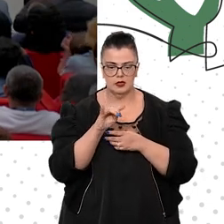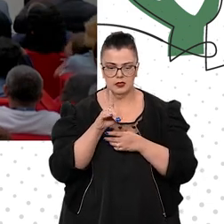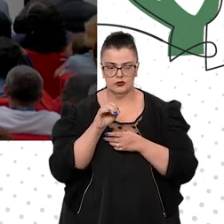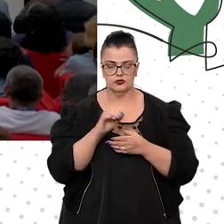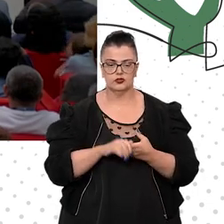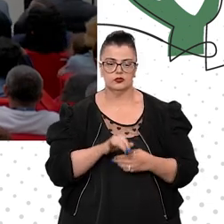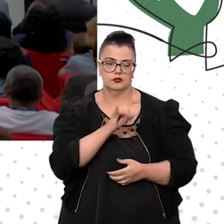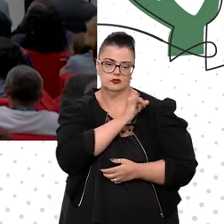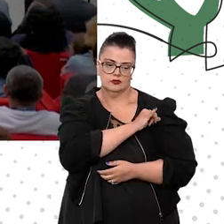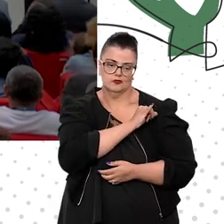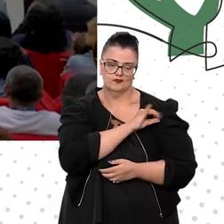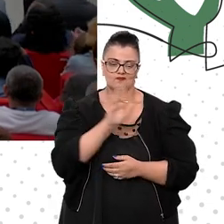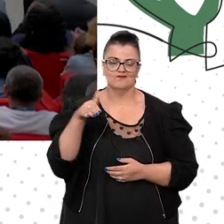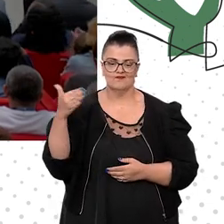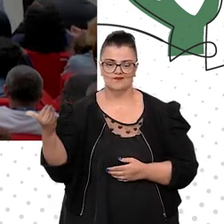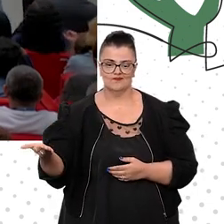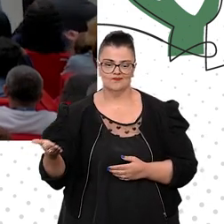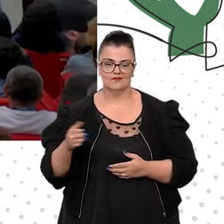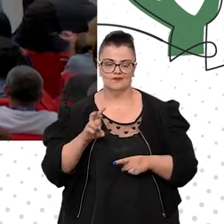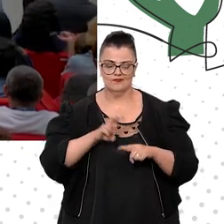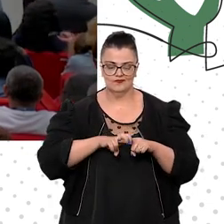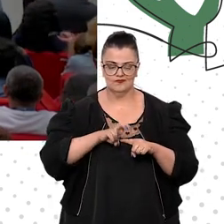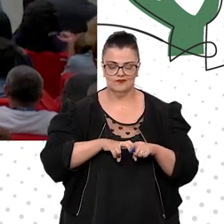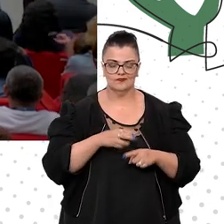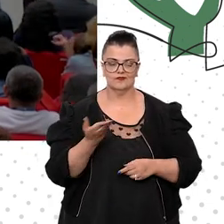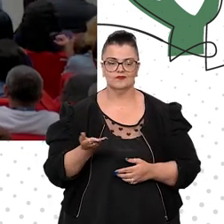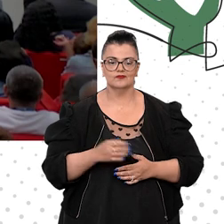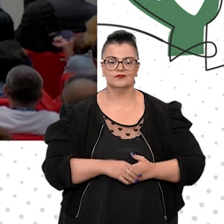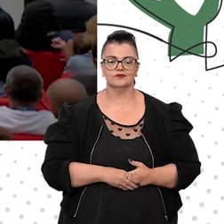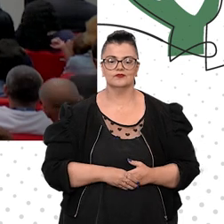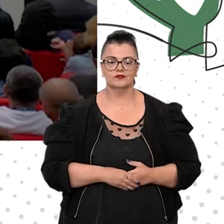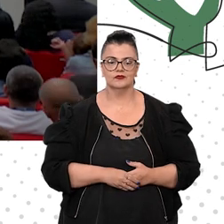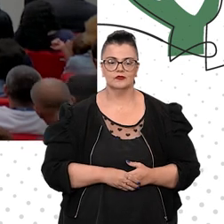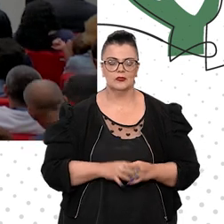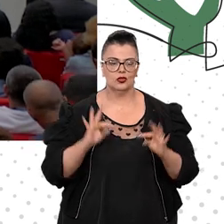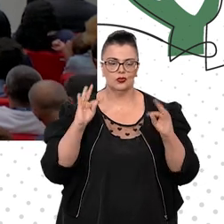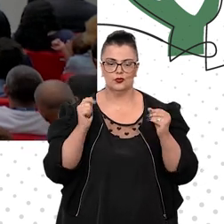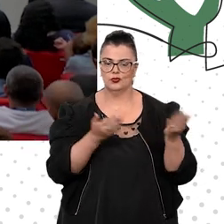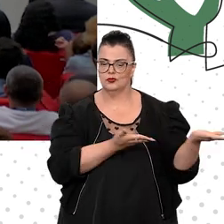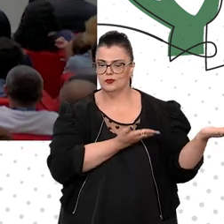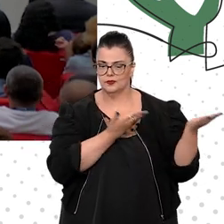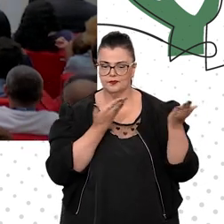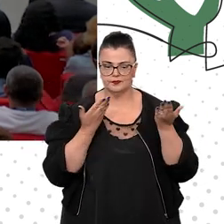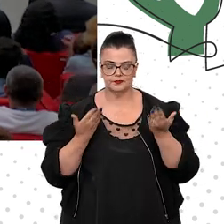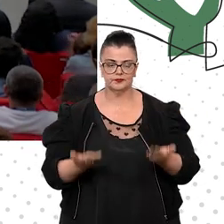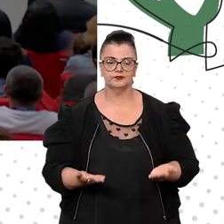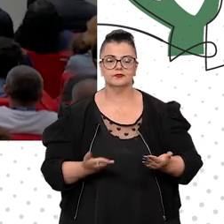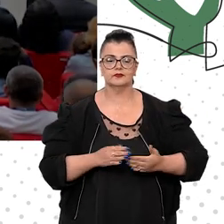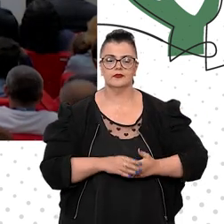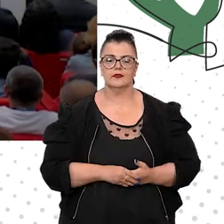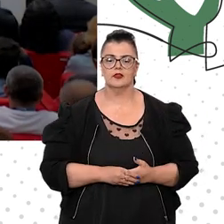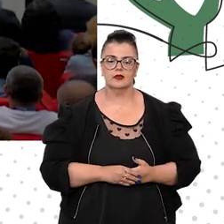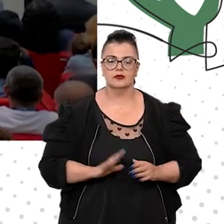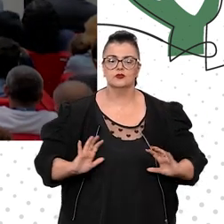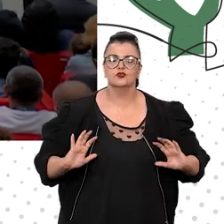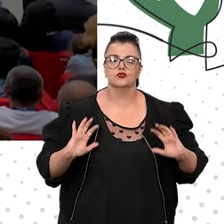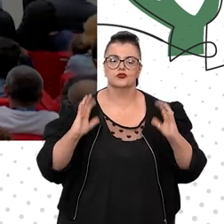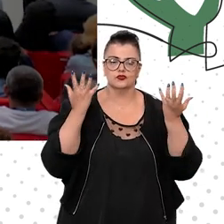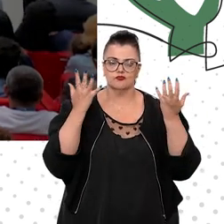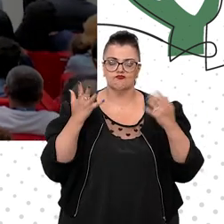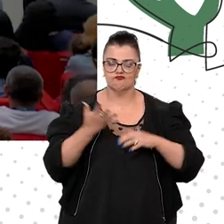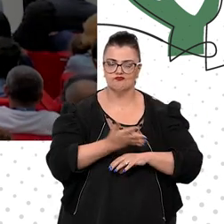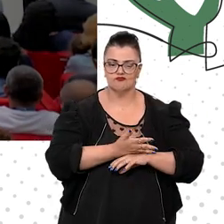na ponta direita. Todos muito bem-vindos e qualificam esta solenidade. Aqui,